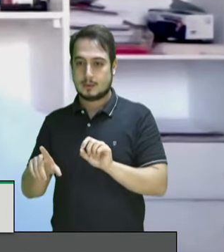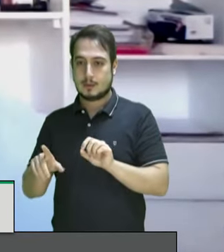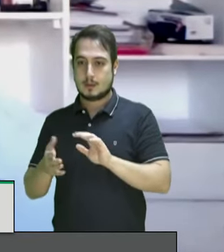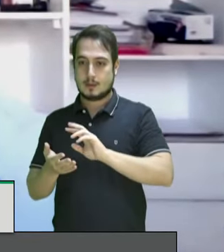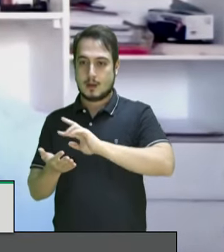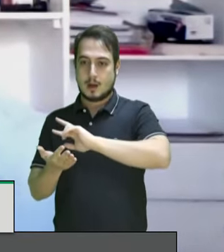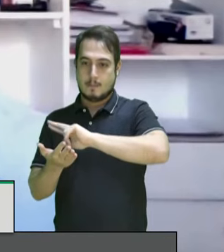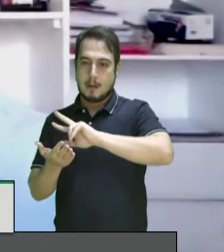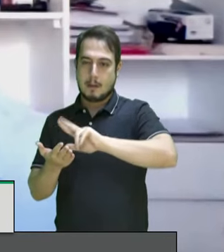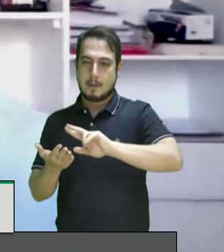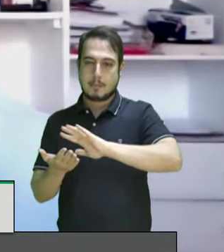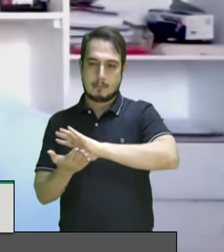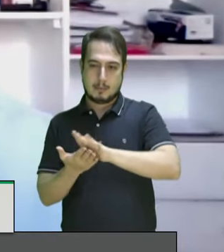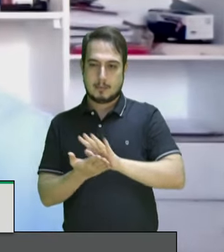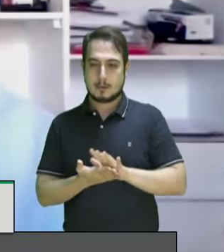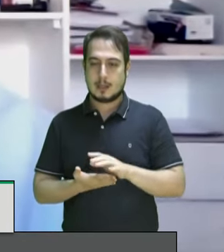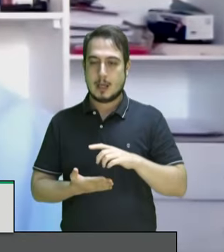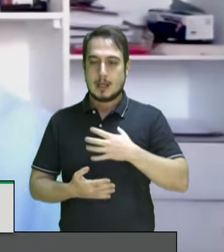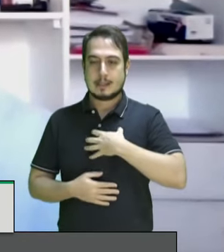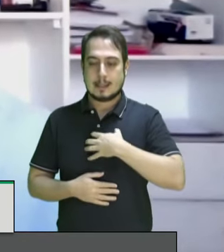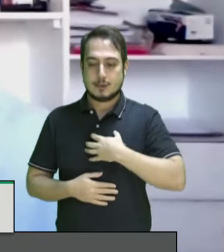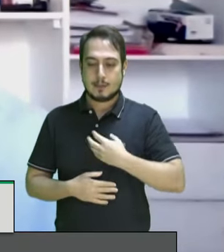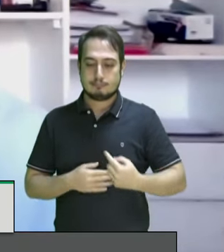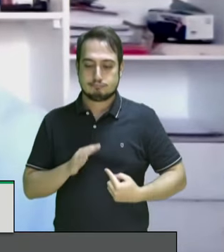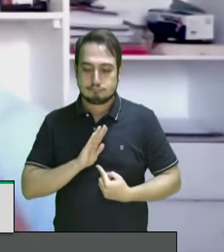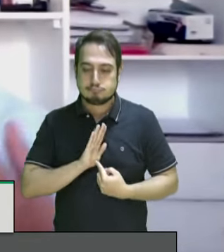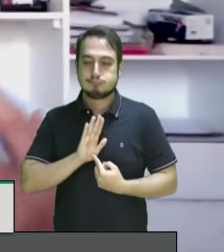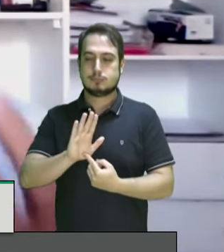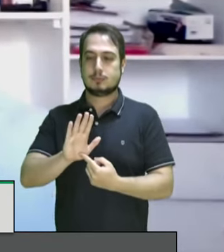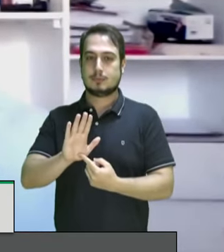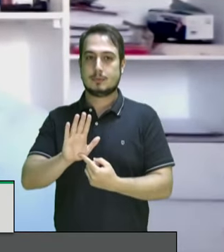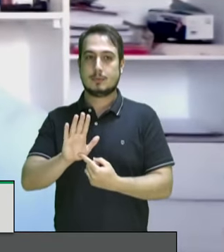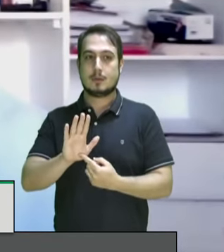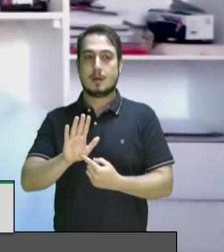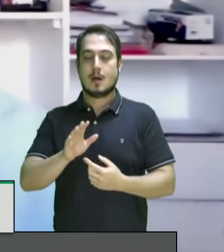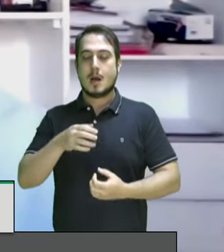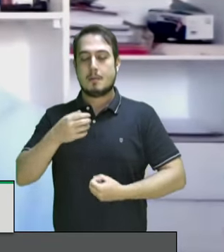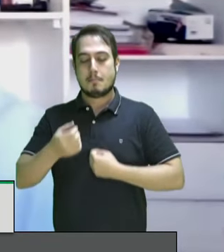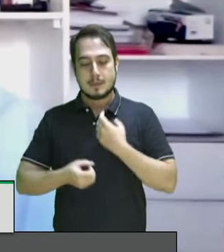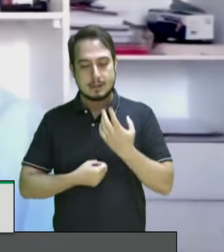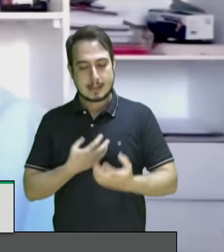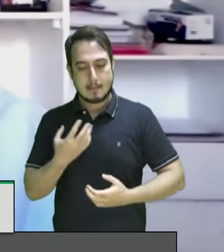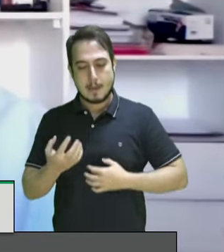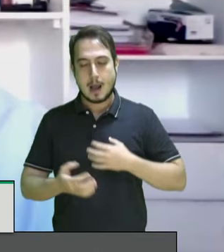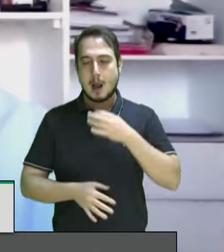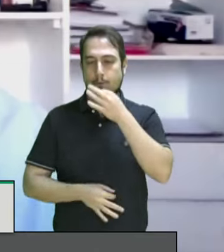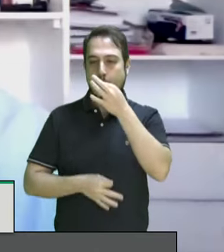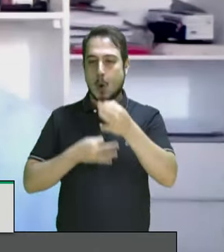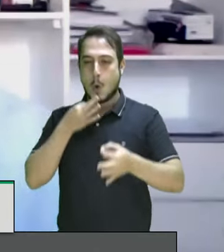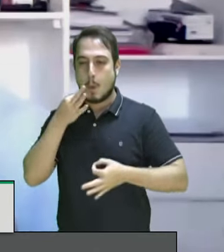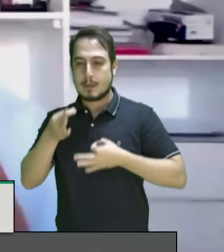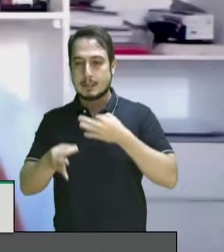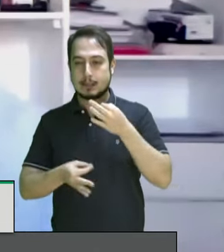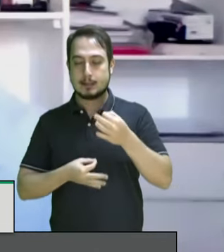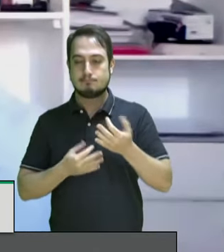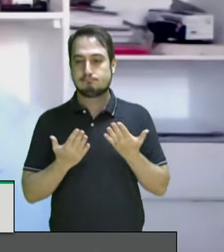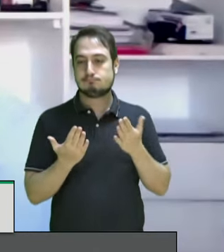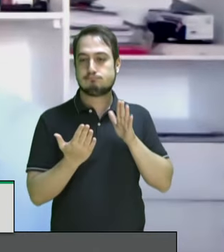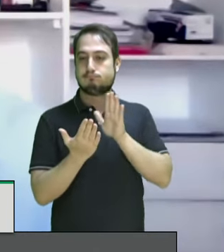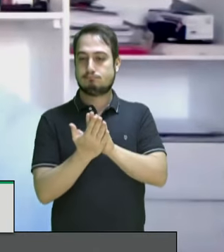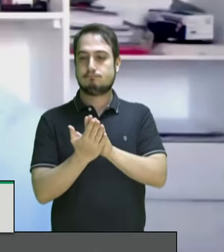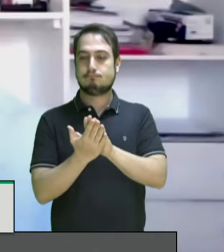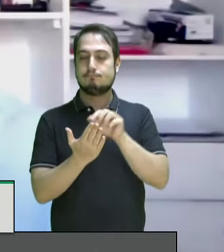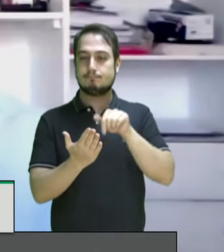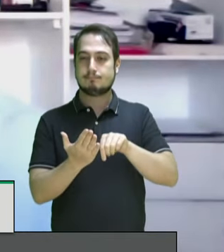sentimento que aqui foi revelado. Mais uma vez, os desabafos, as manifestações de indignação, que estão